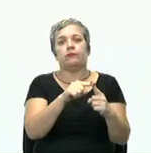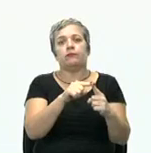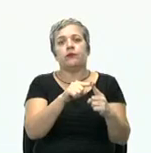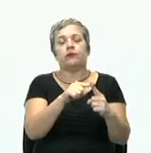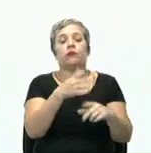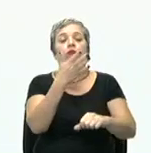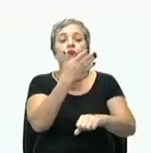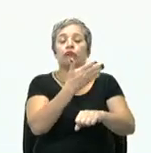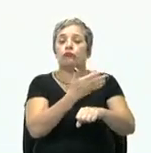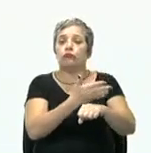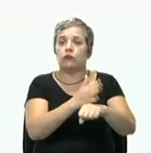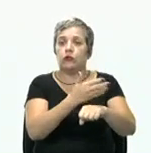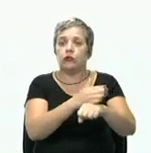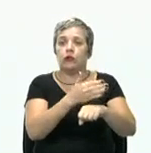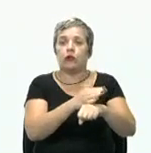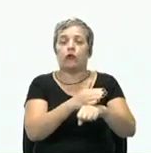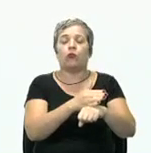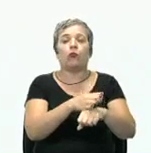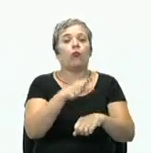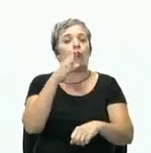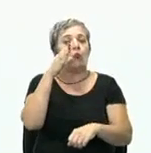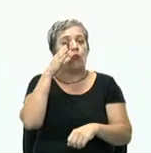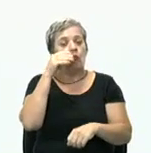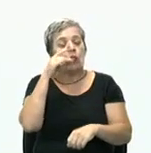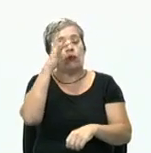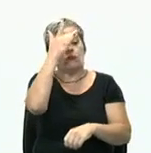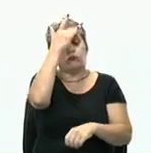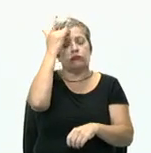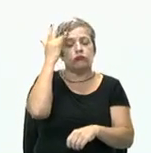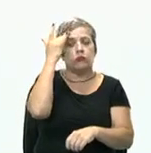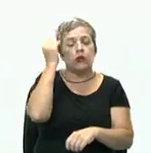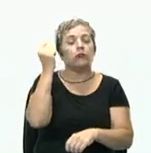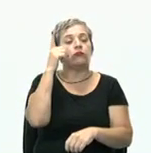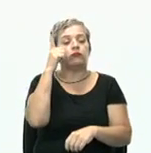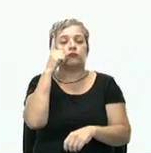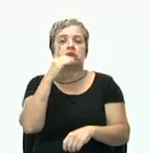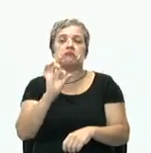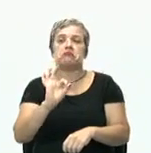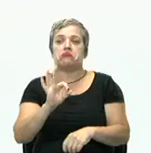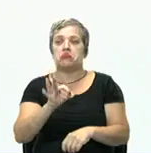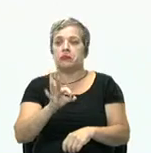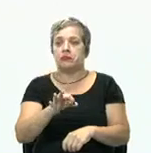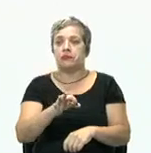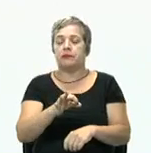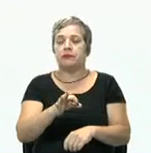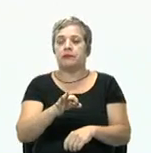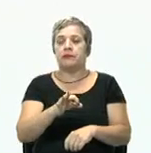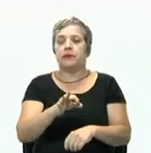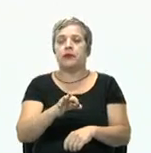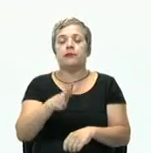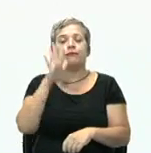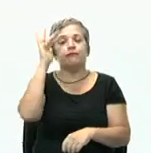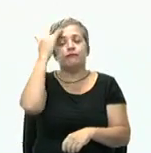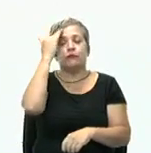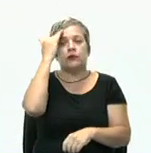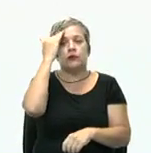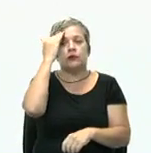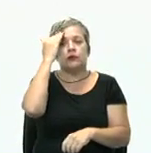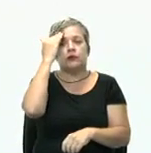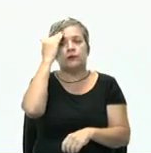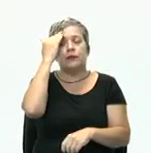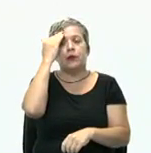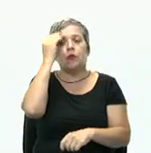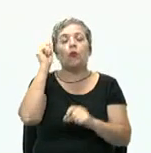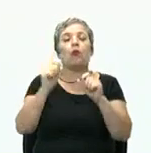treinamento do pessoal, das pessoas, para que elas consigam assimilar com clareza a